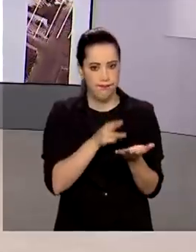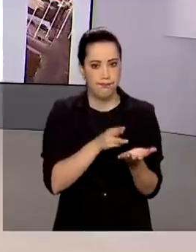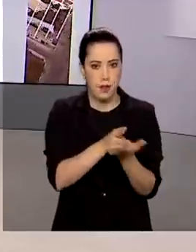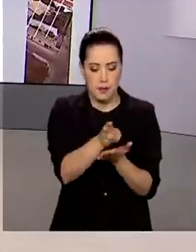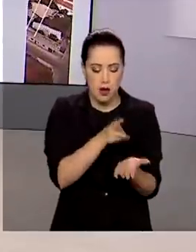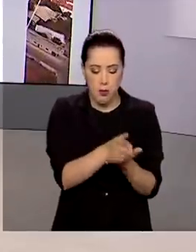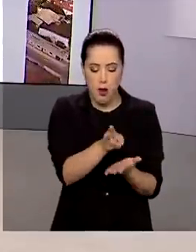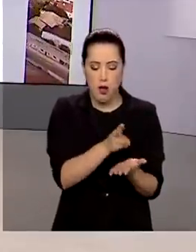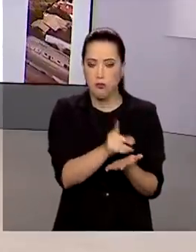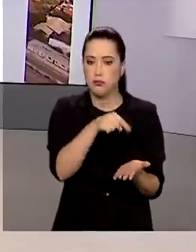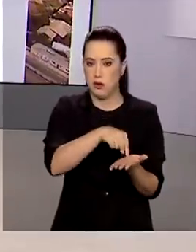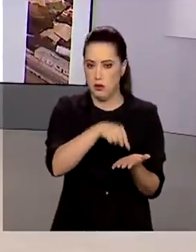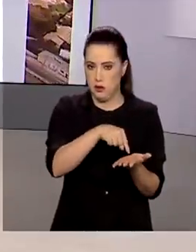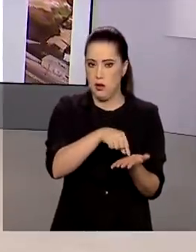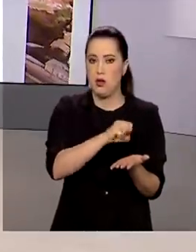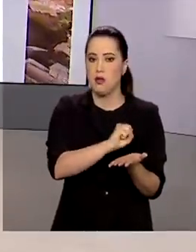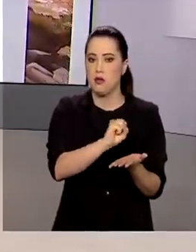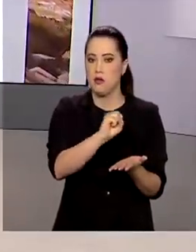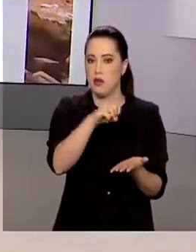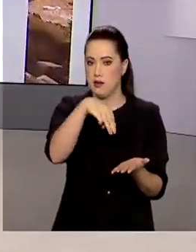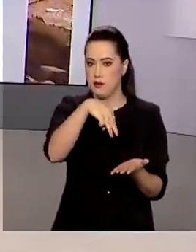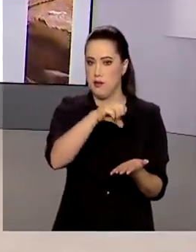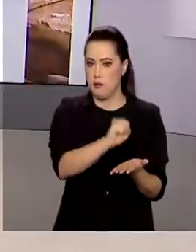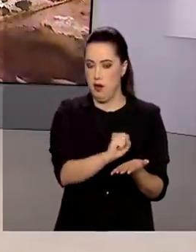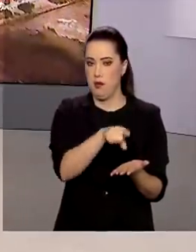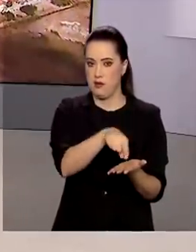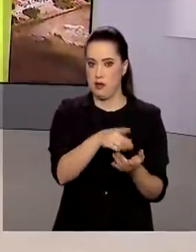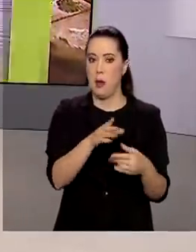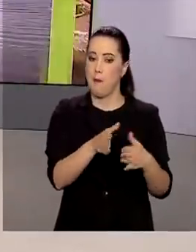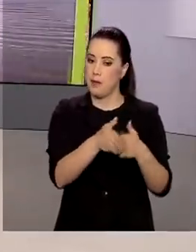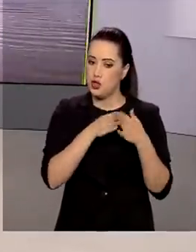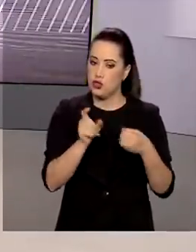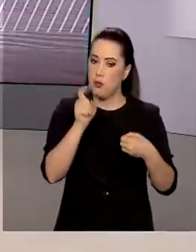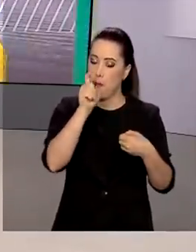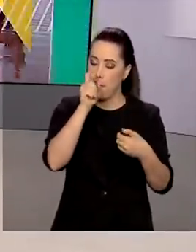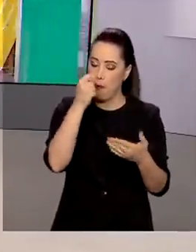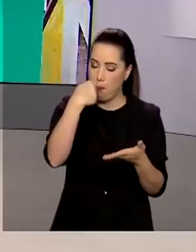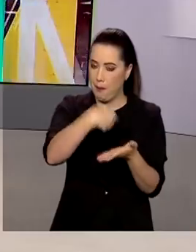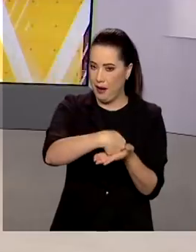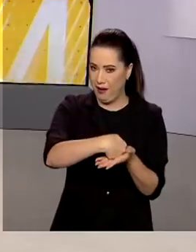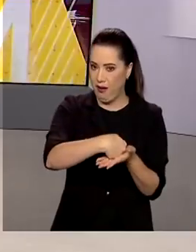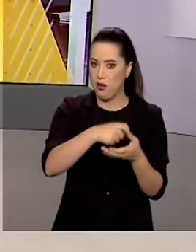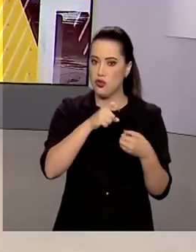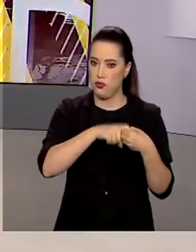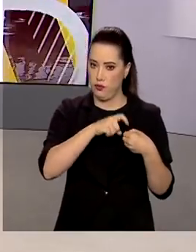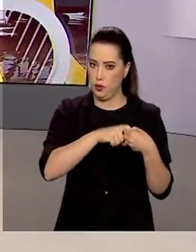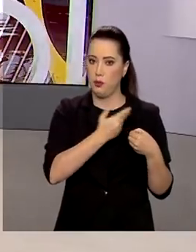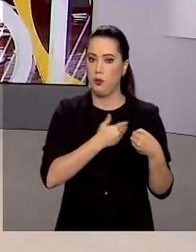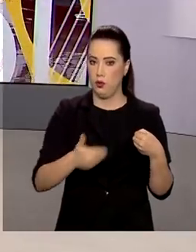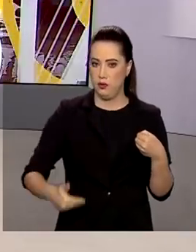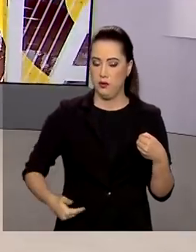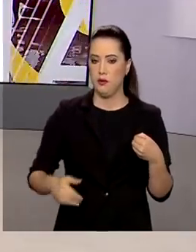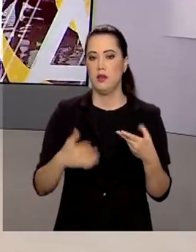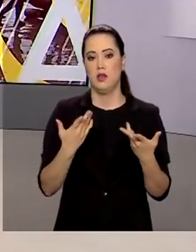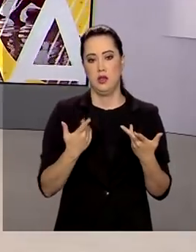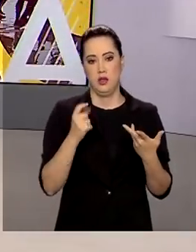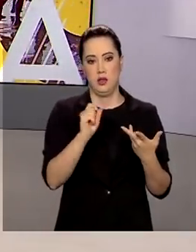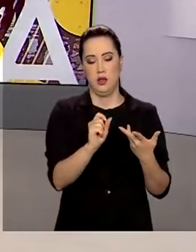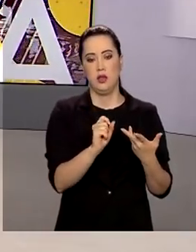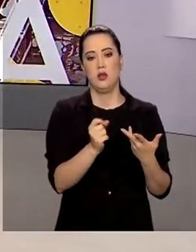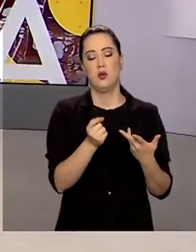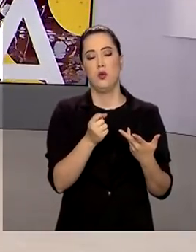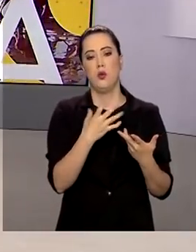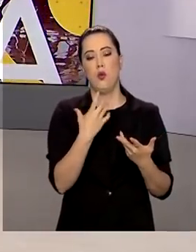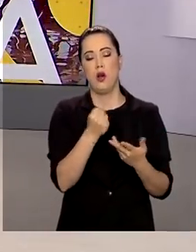solicitando a devolução do auxílio emergencial recebido irregularmente. Quem receber a notificação deve devolver o